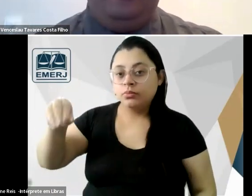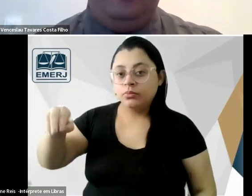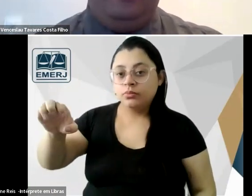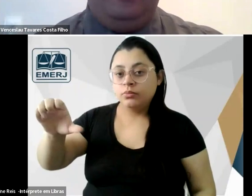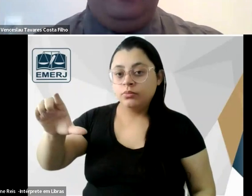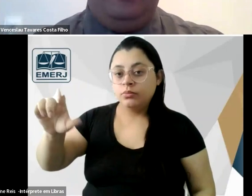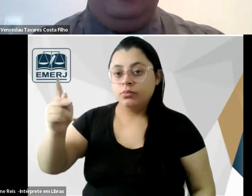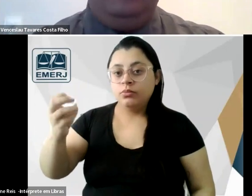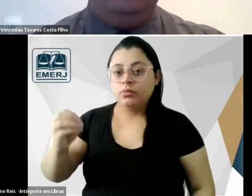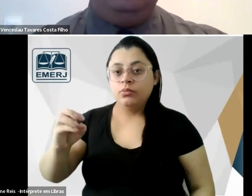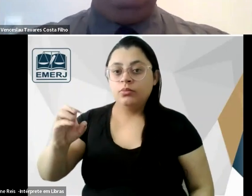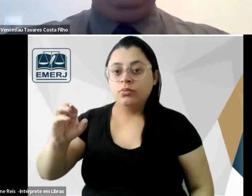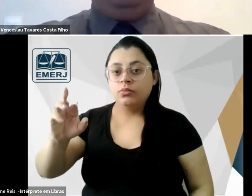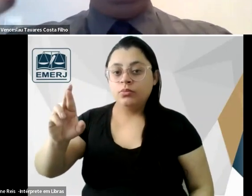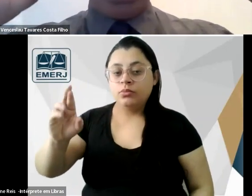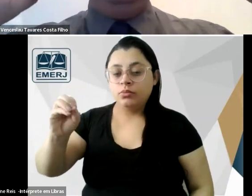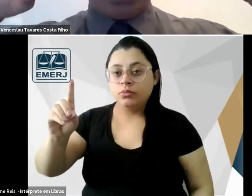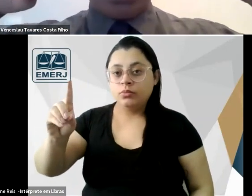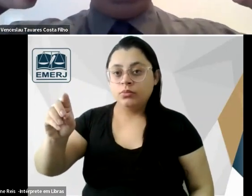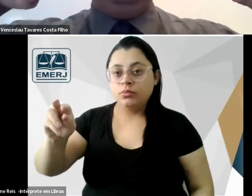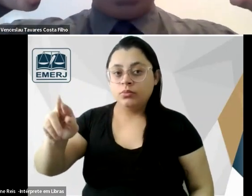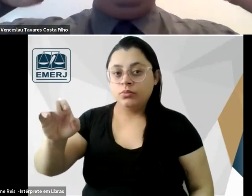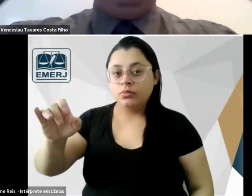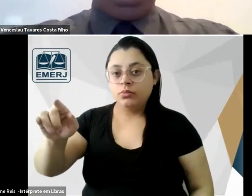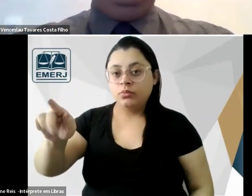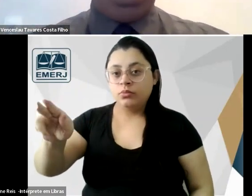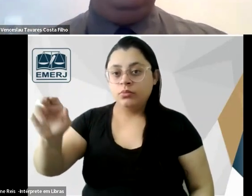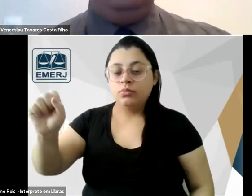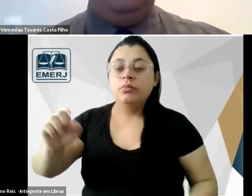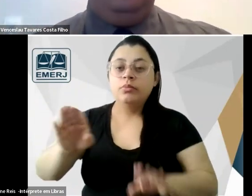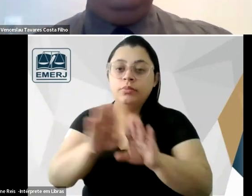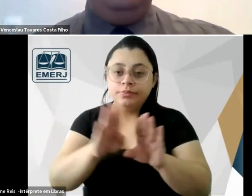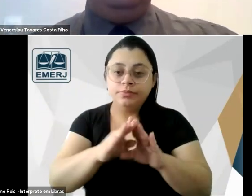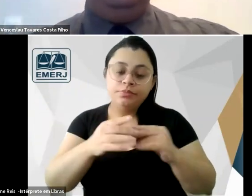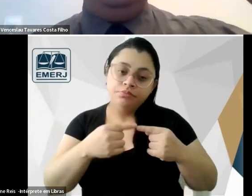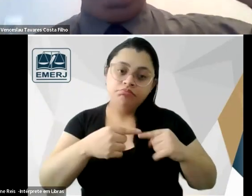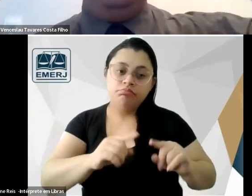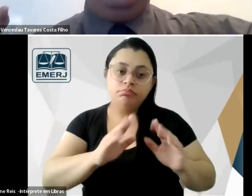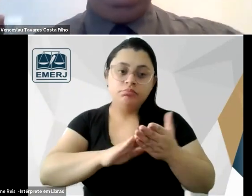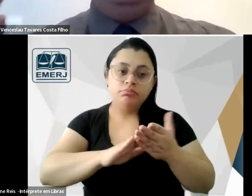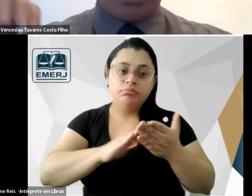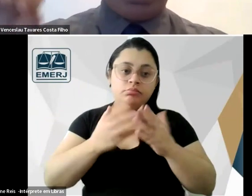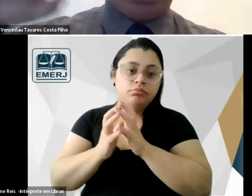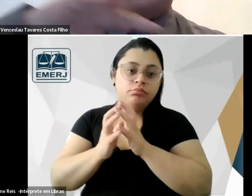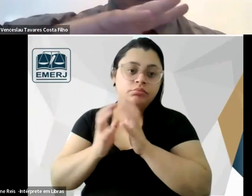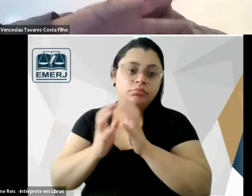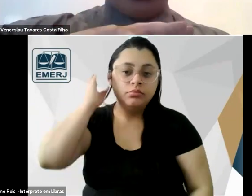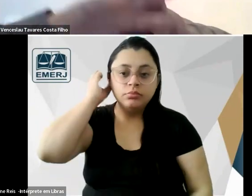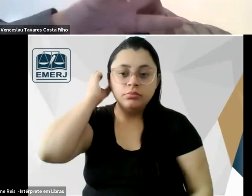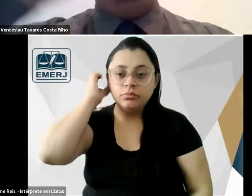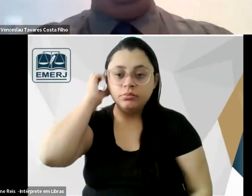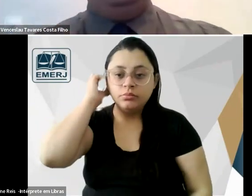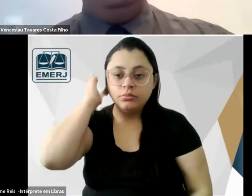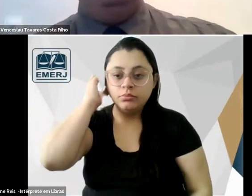Recife então na verdade se formaram partidos então a gente tem monarquistas de um lado